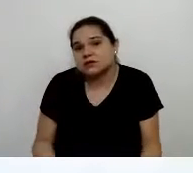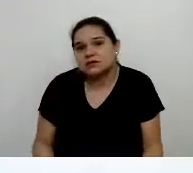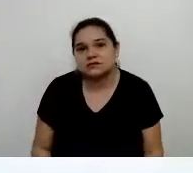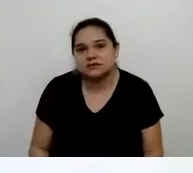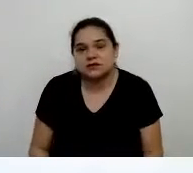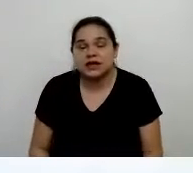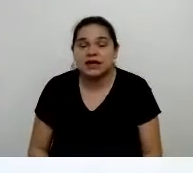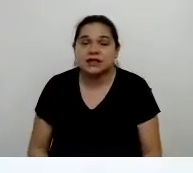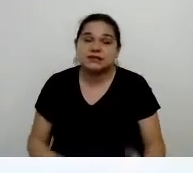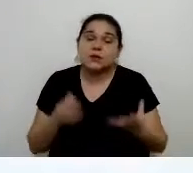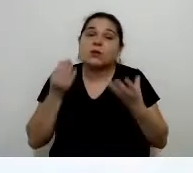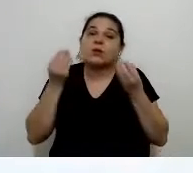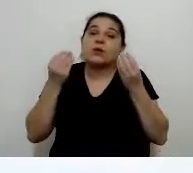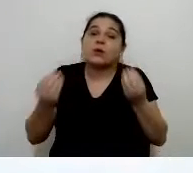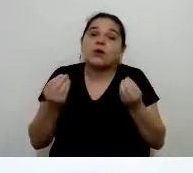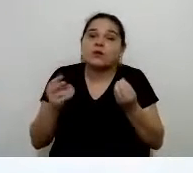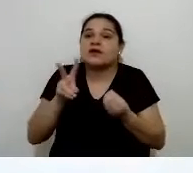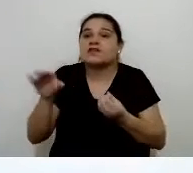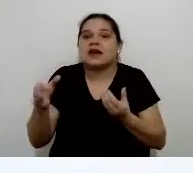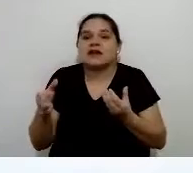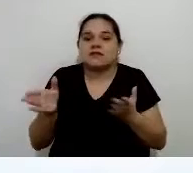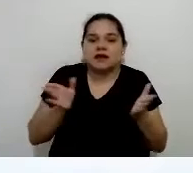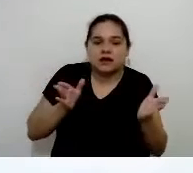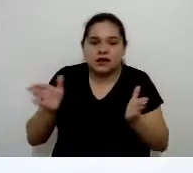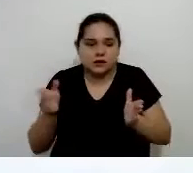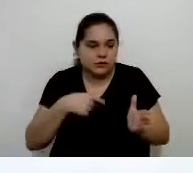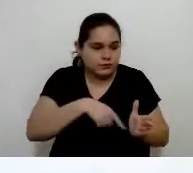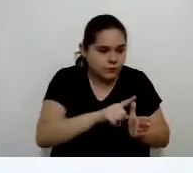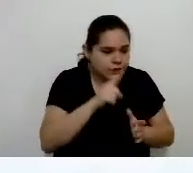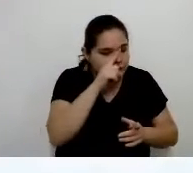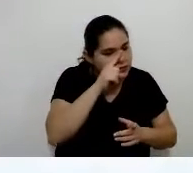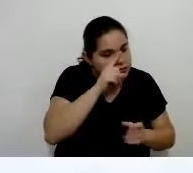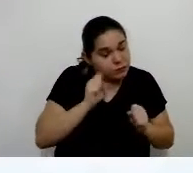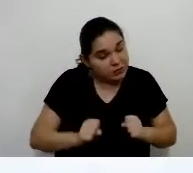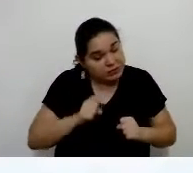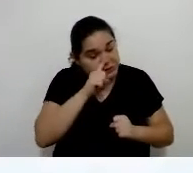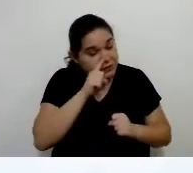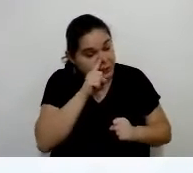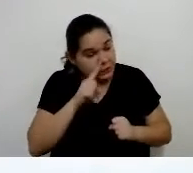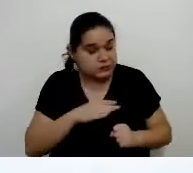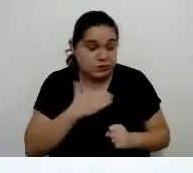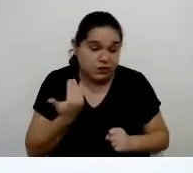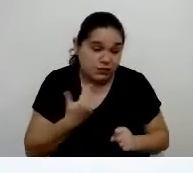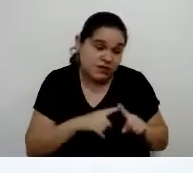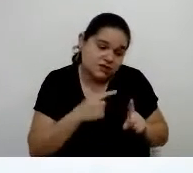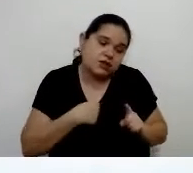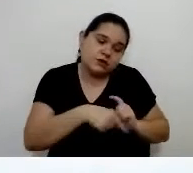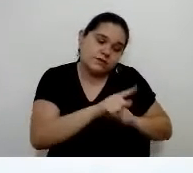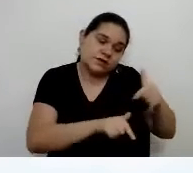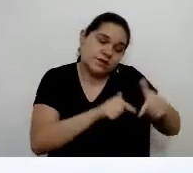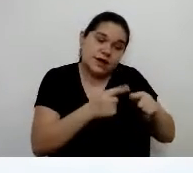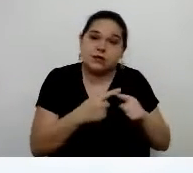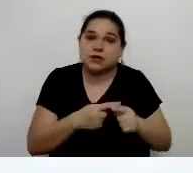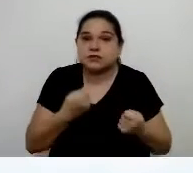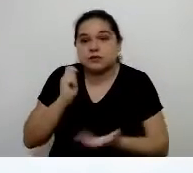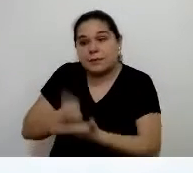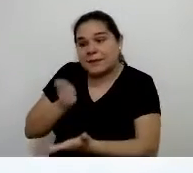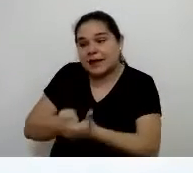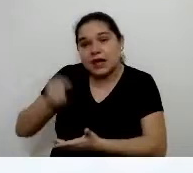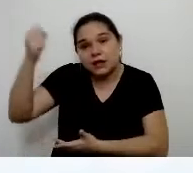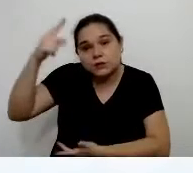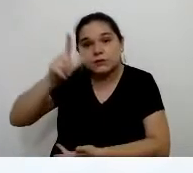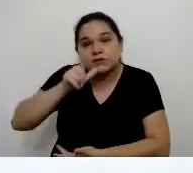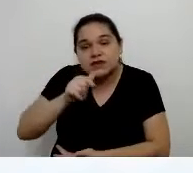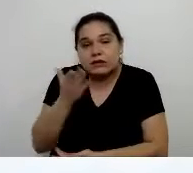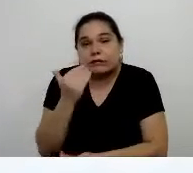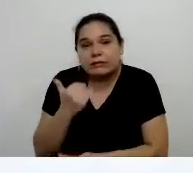Então, em que condições que ele fique? Aí ele fica na casa, olha, eu vou correr o risco, eu sei que o risco é grande, vou ter que correr o risco porque eu preciso me alimentar, porque se